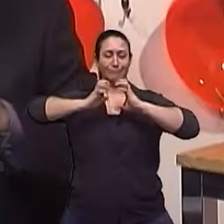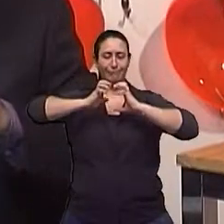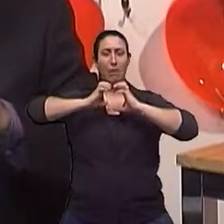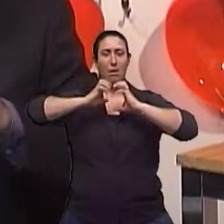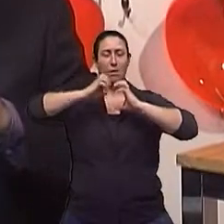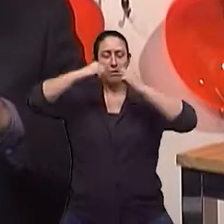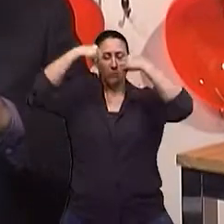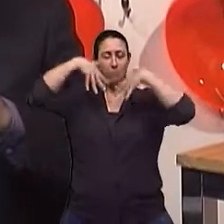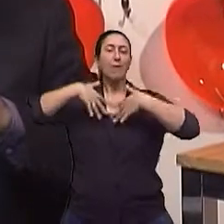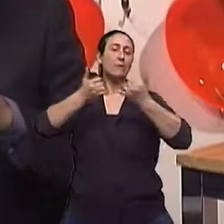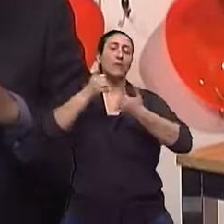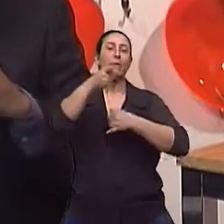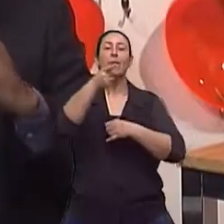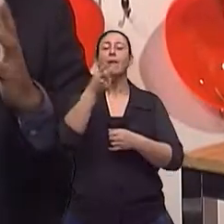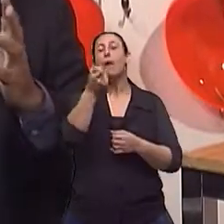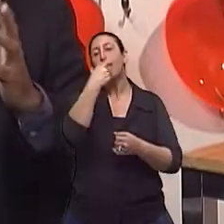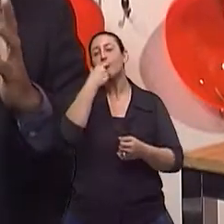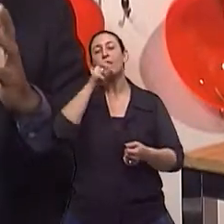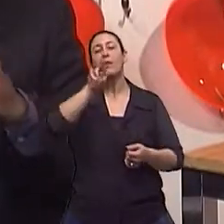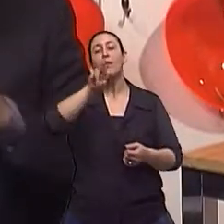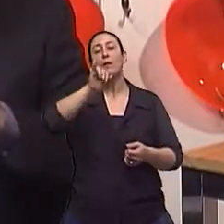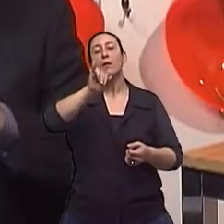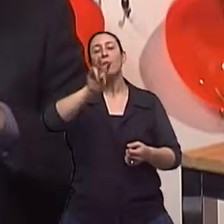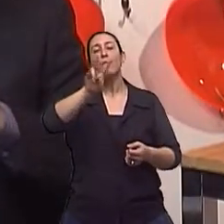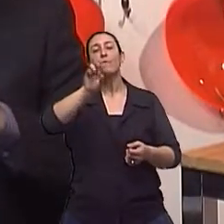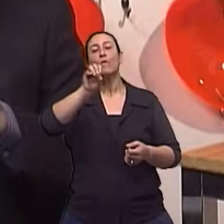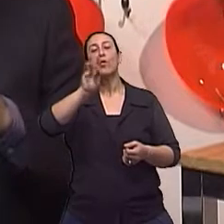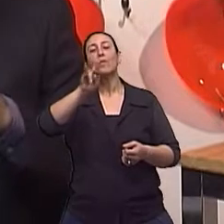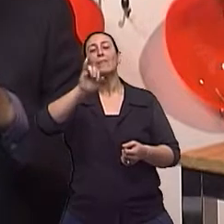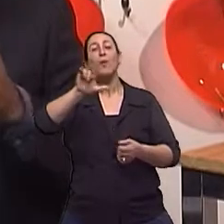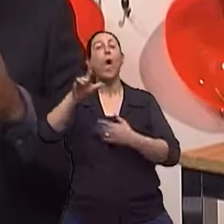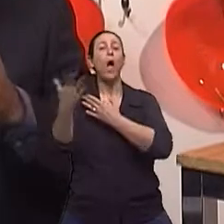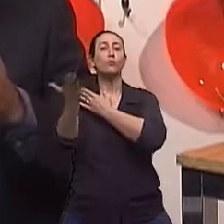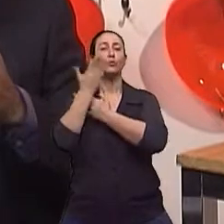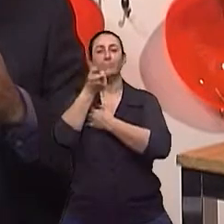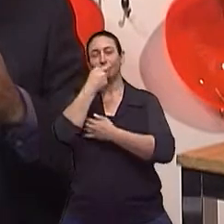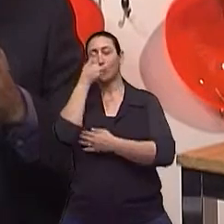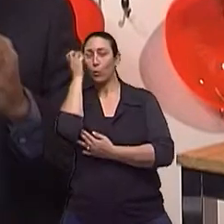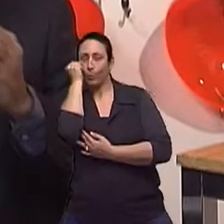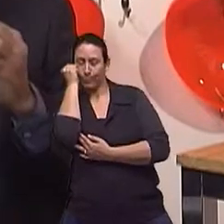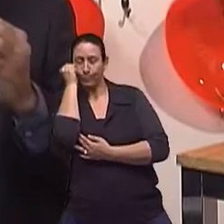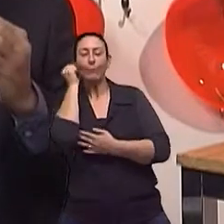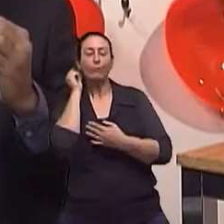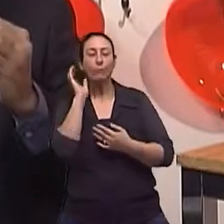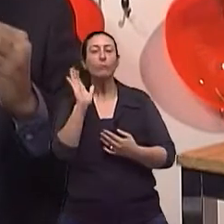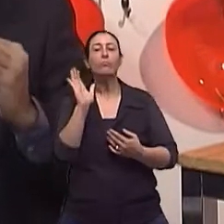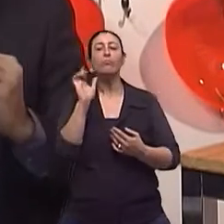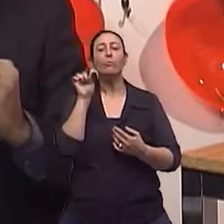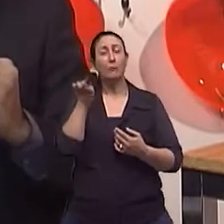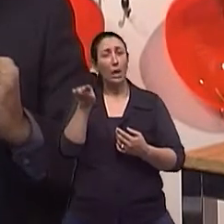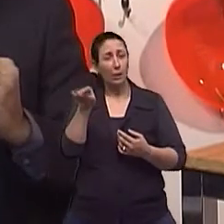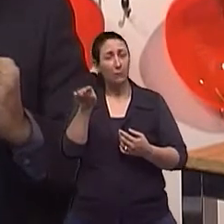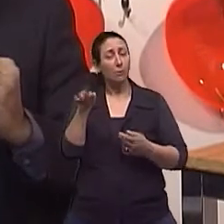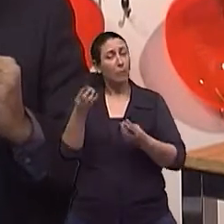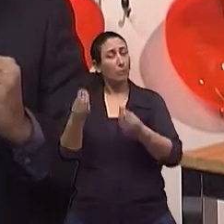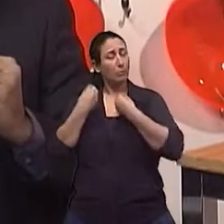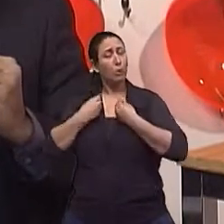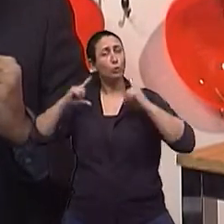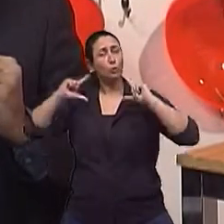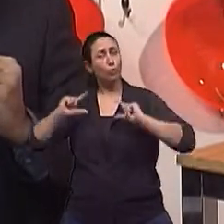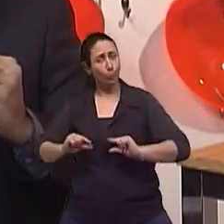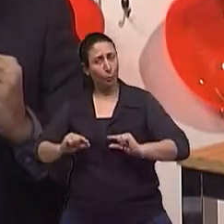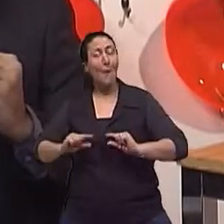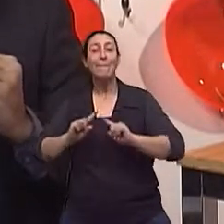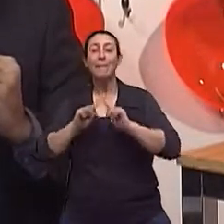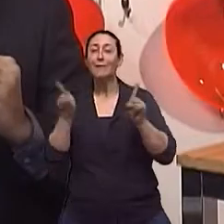Rivotril, né? Que está sendo usado para a pessoa dormir à noite, ele vai, muitas vezes, diminuir a atenção, além de